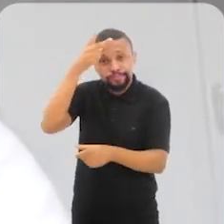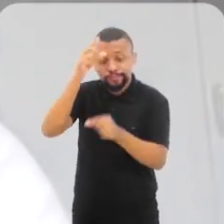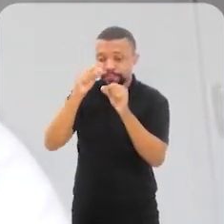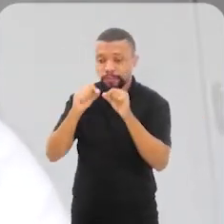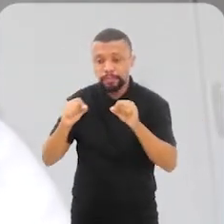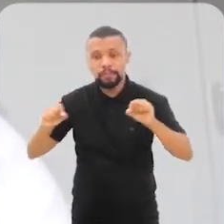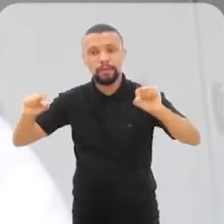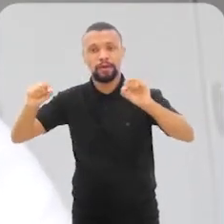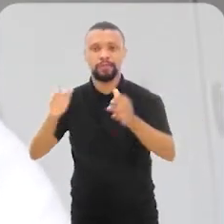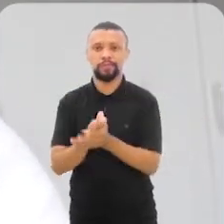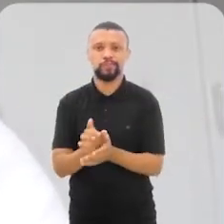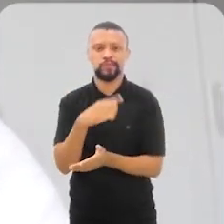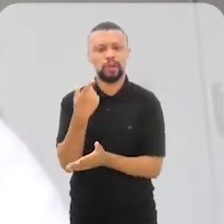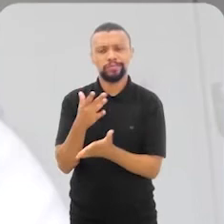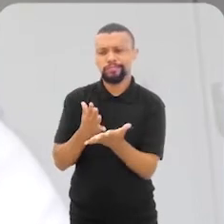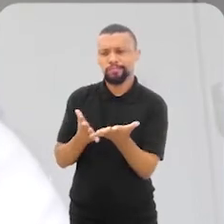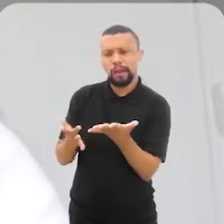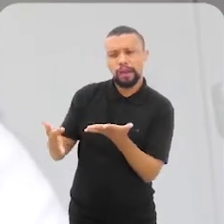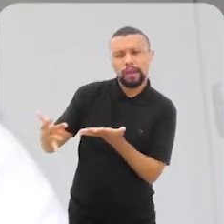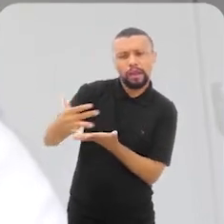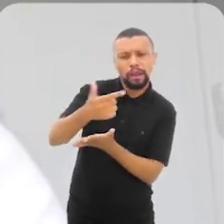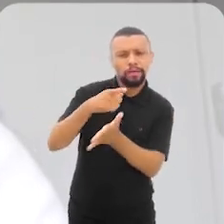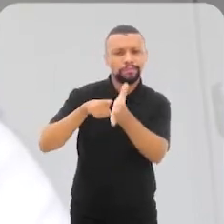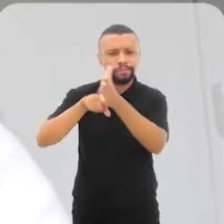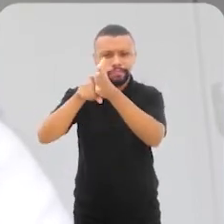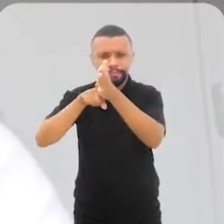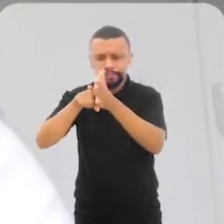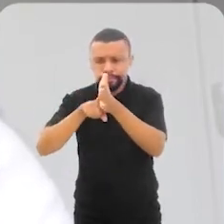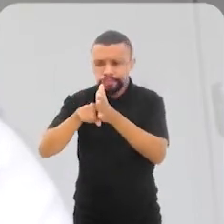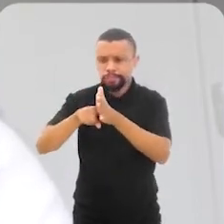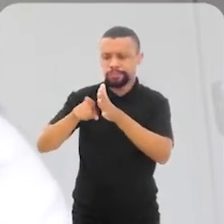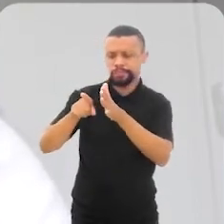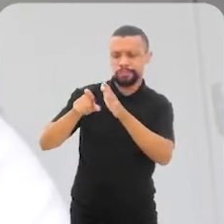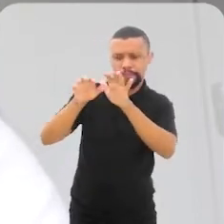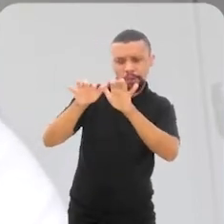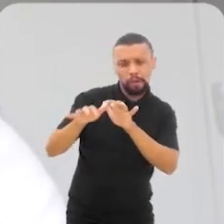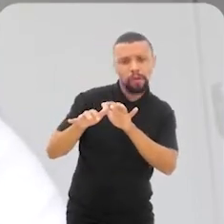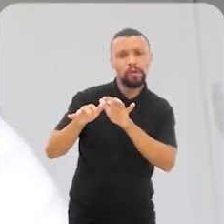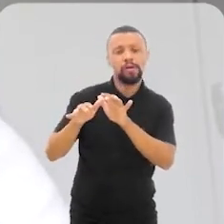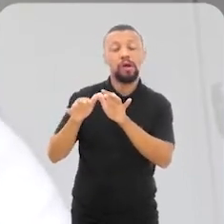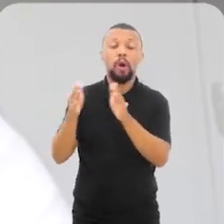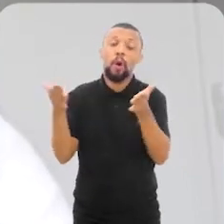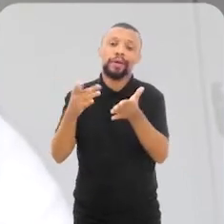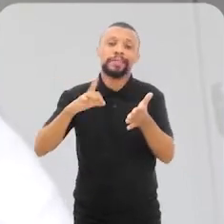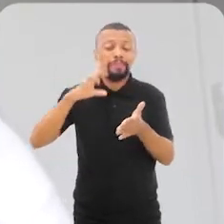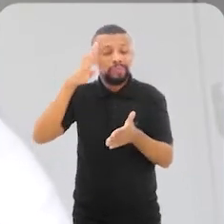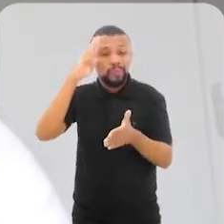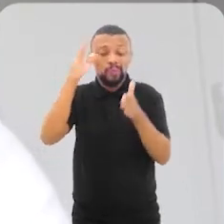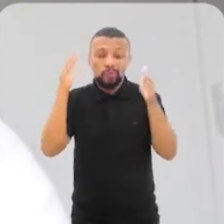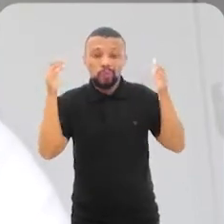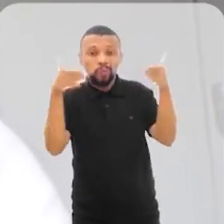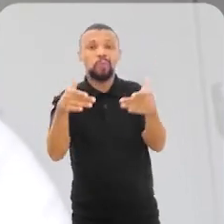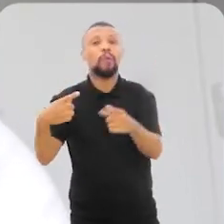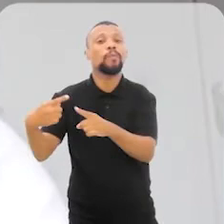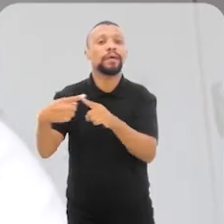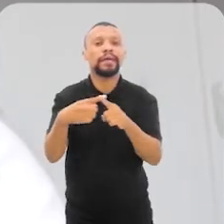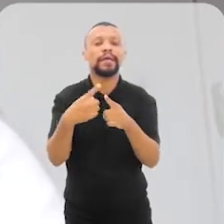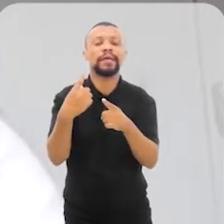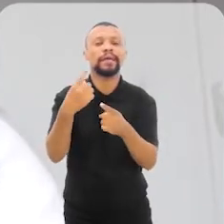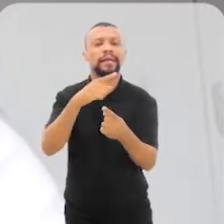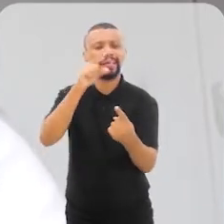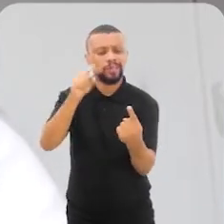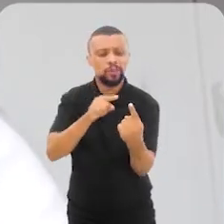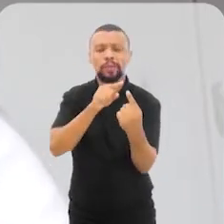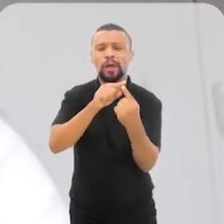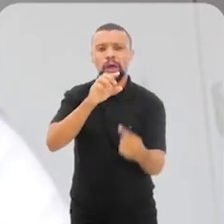de um levantamento dos problemas da cidade, eu acho que isso hoje está muito em foco porque todos